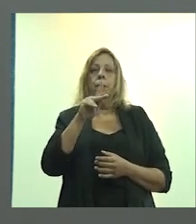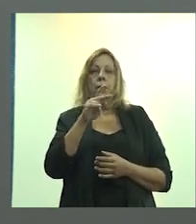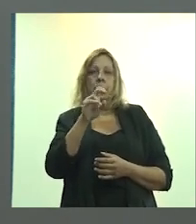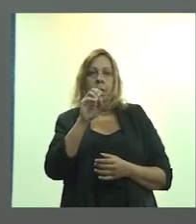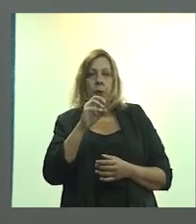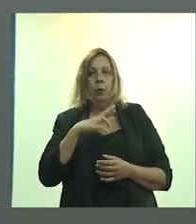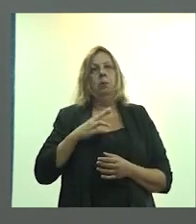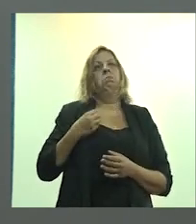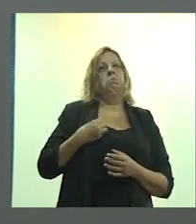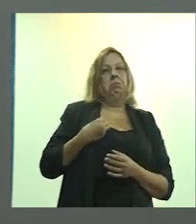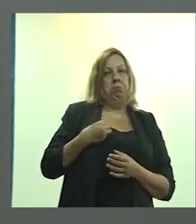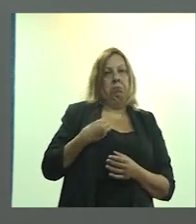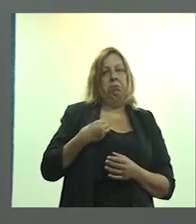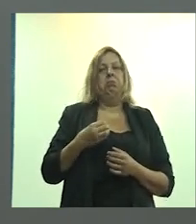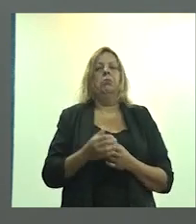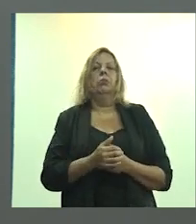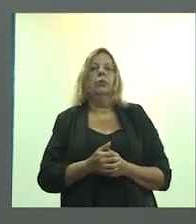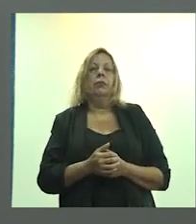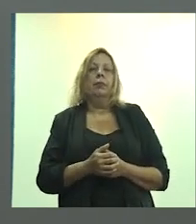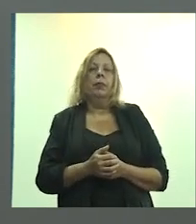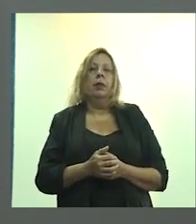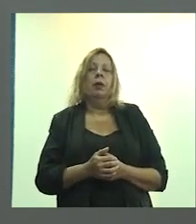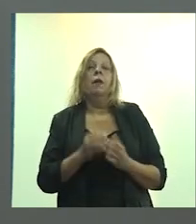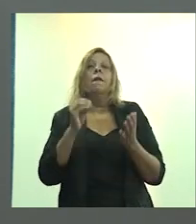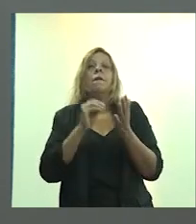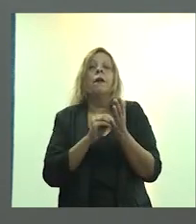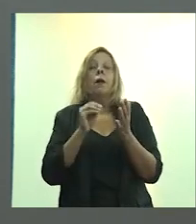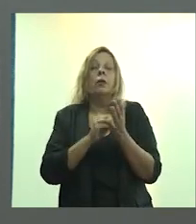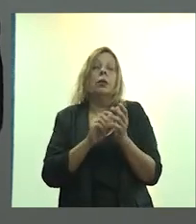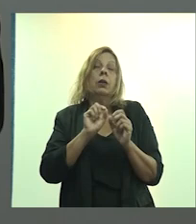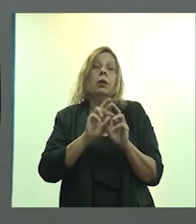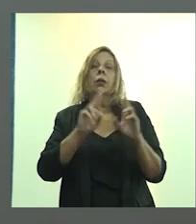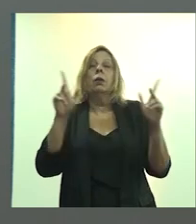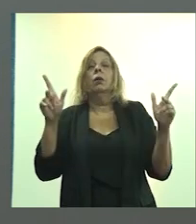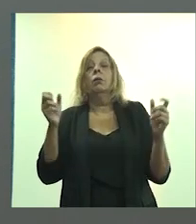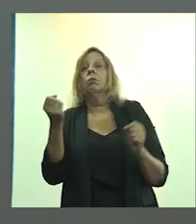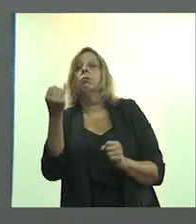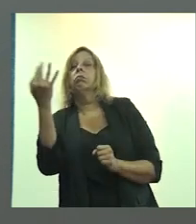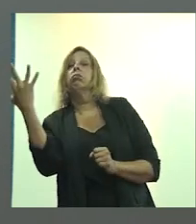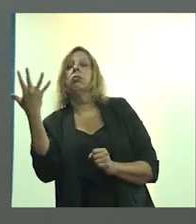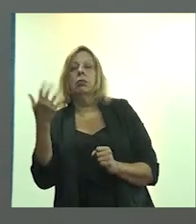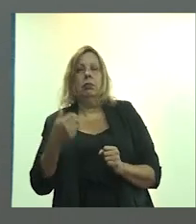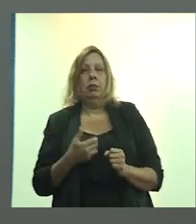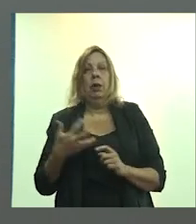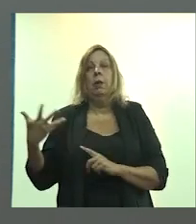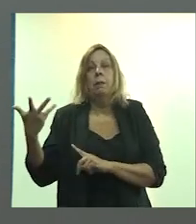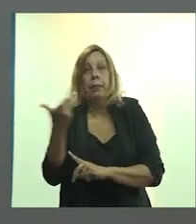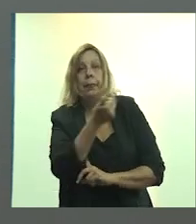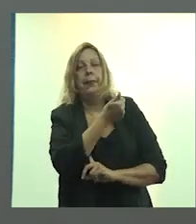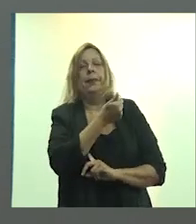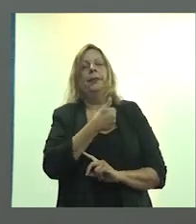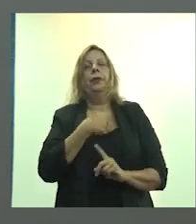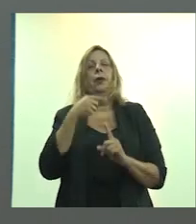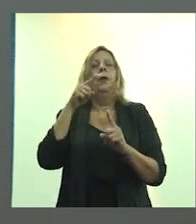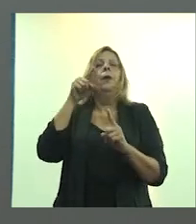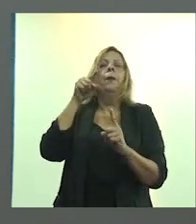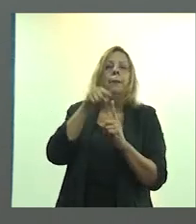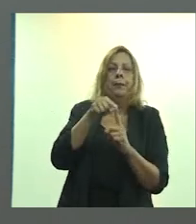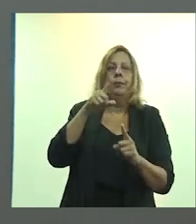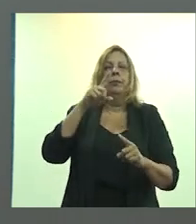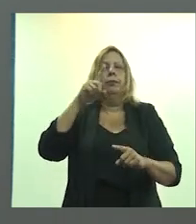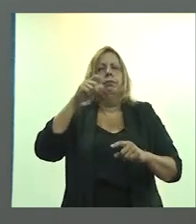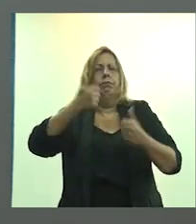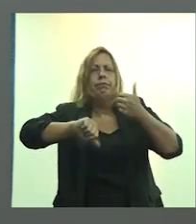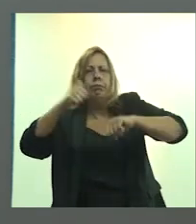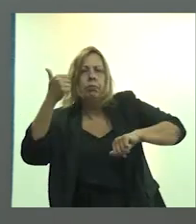que esse déficit, a diferença entre o déficit quantitativo e qualitativo, que já foi objeto de várias palestras aqui,